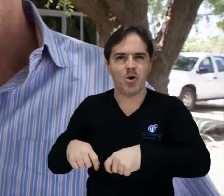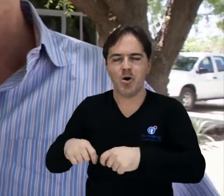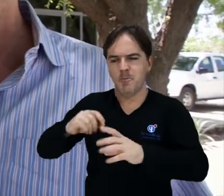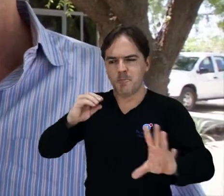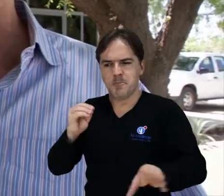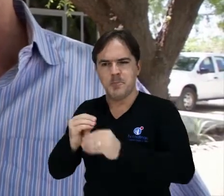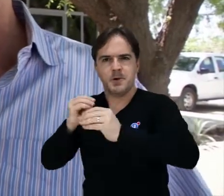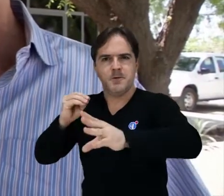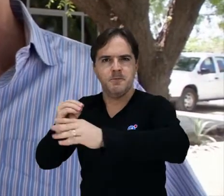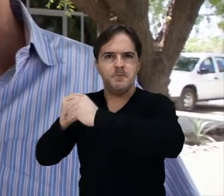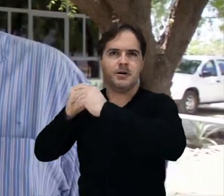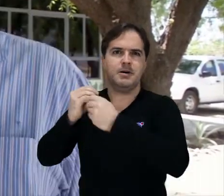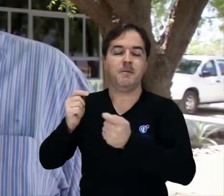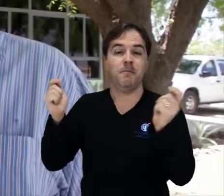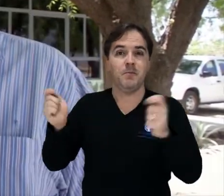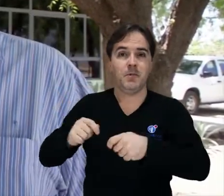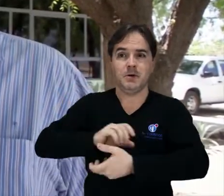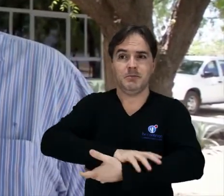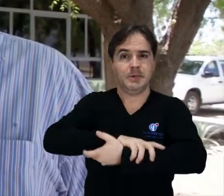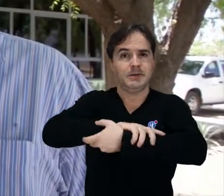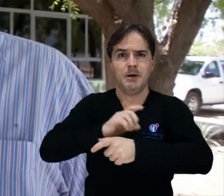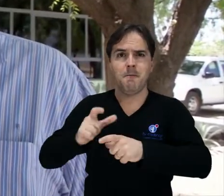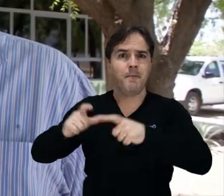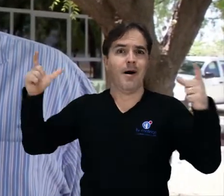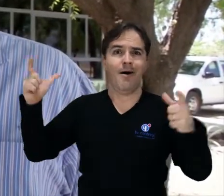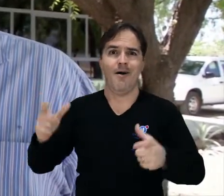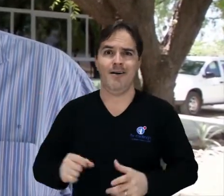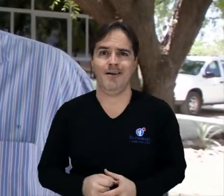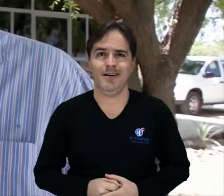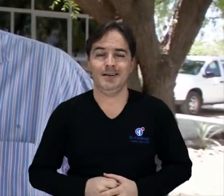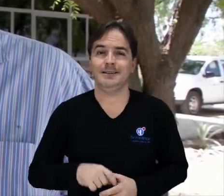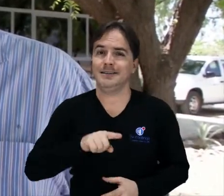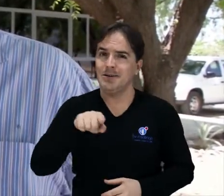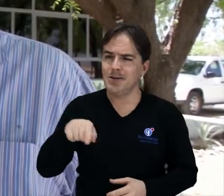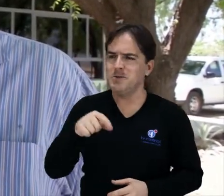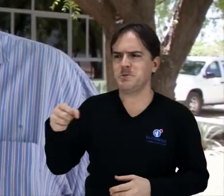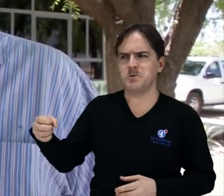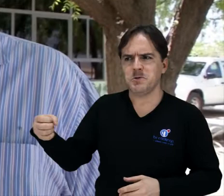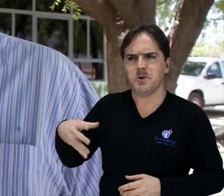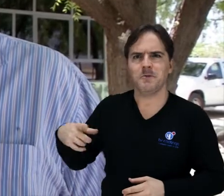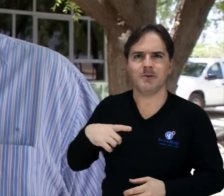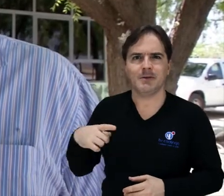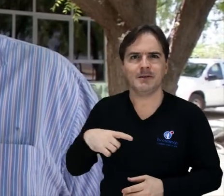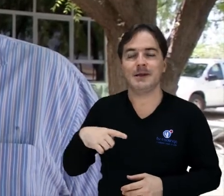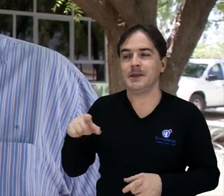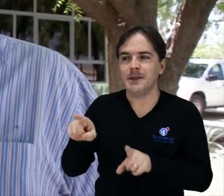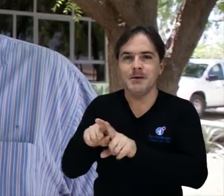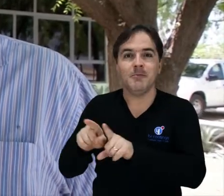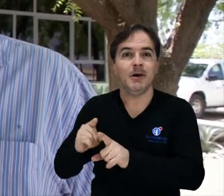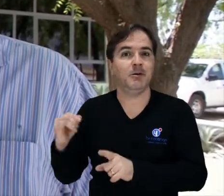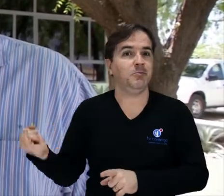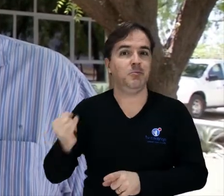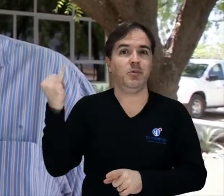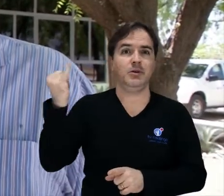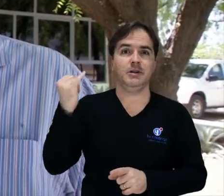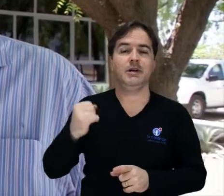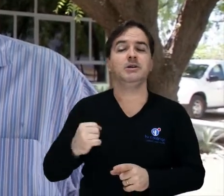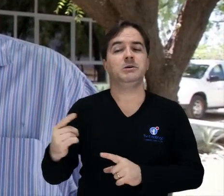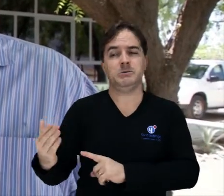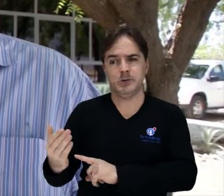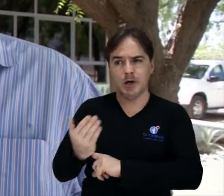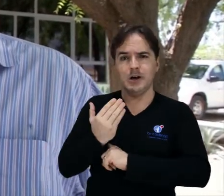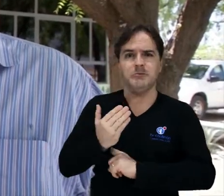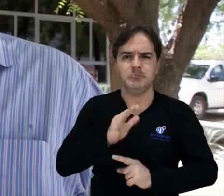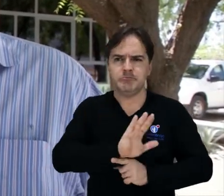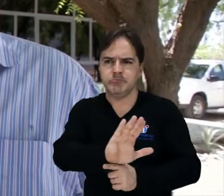parceria maior que a nossa. Então é uma parceria nova, pioneira, importante para nós e que eu acho que pode